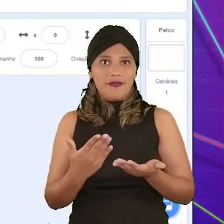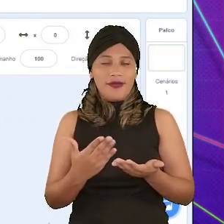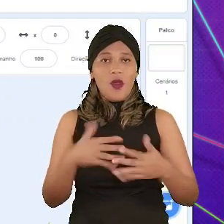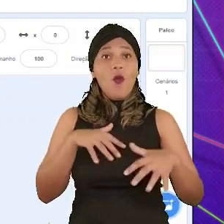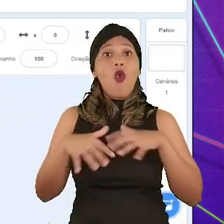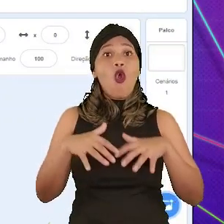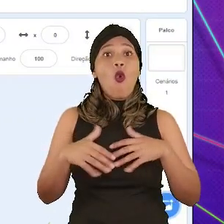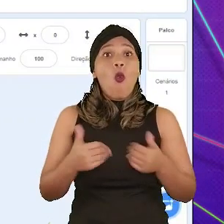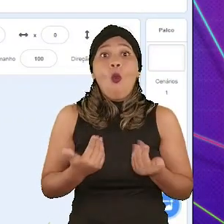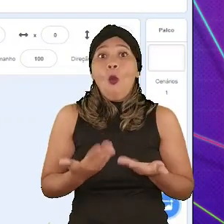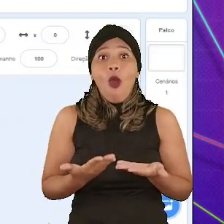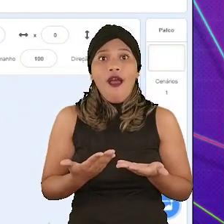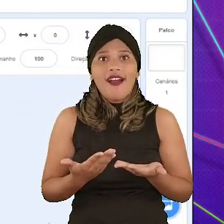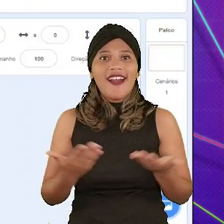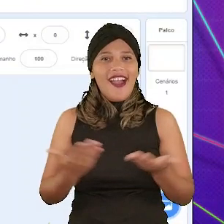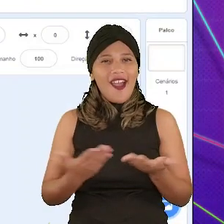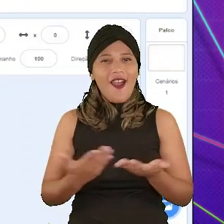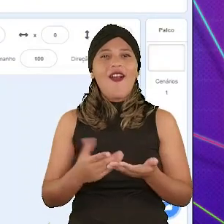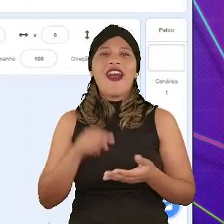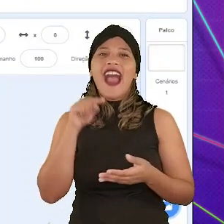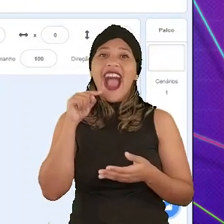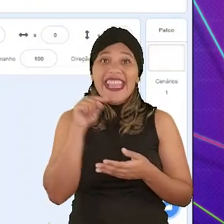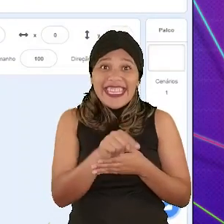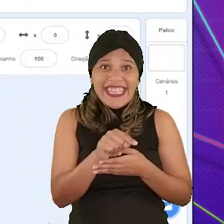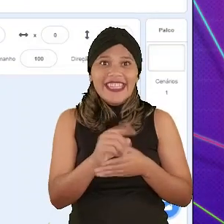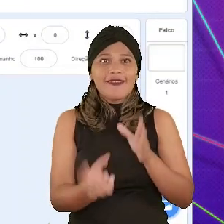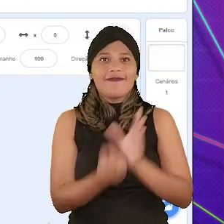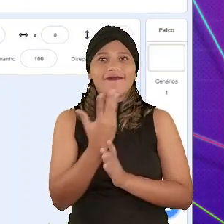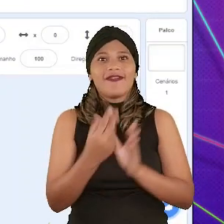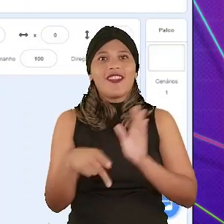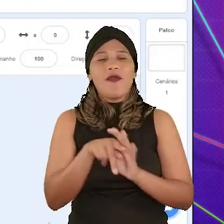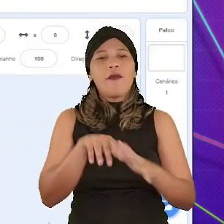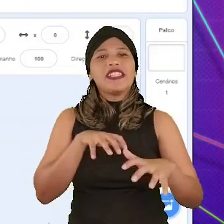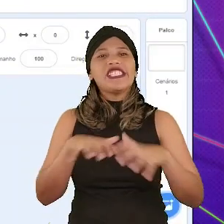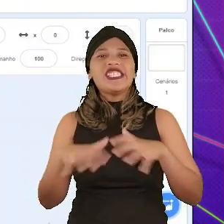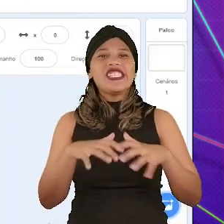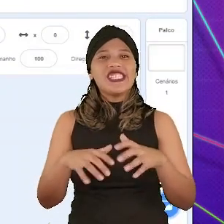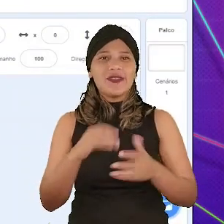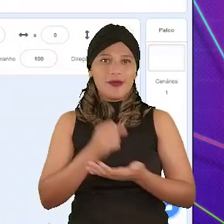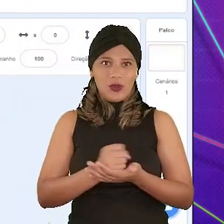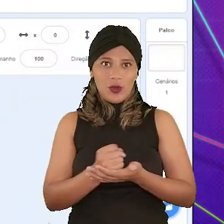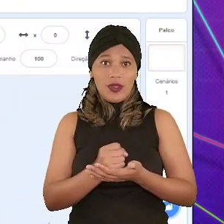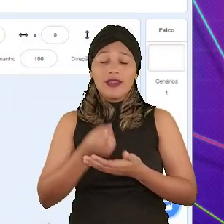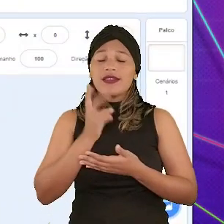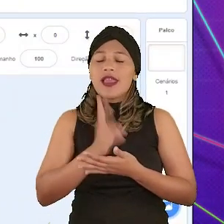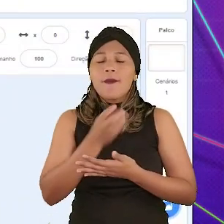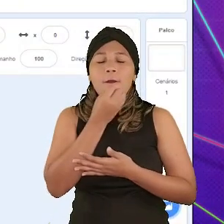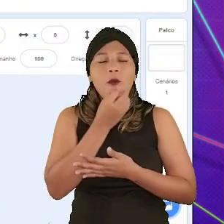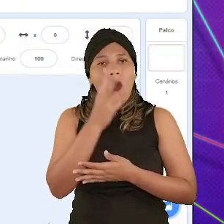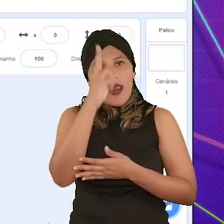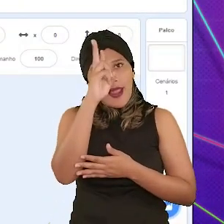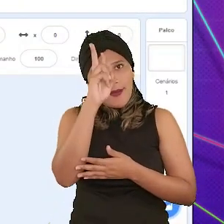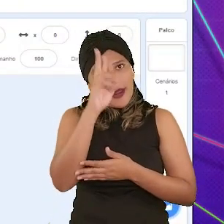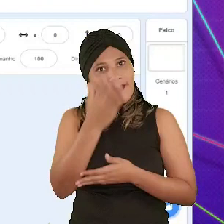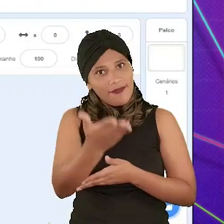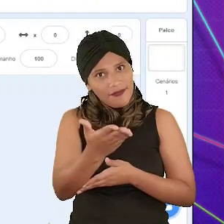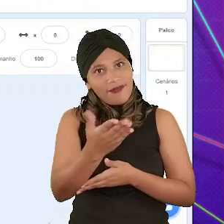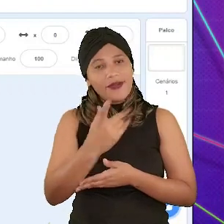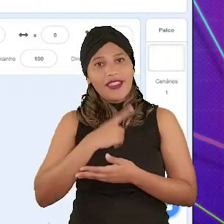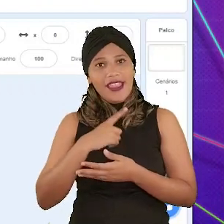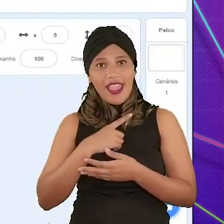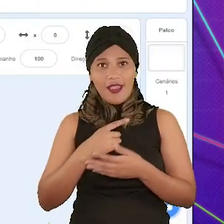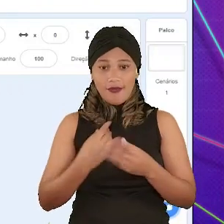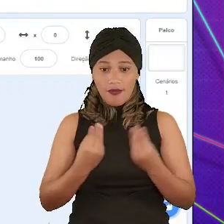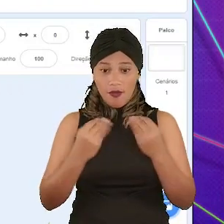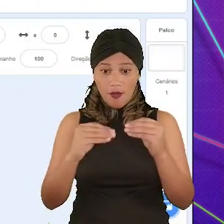utilizando. E é aqui que teremos a criação de vários efeitos especiais para dinamizar o jogo. E é sempre bom lembrar que esses